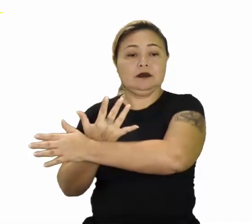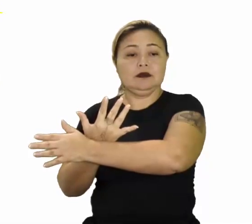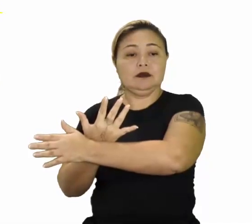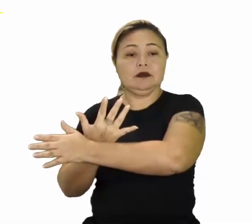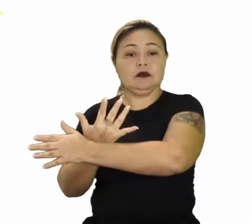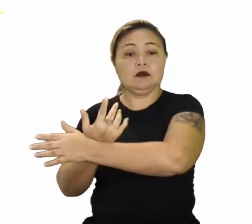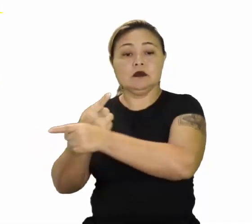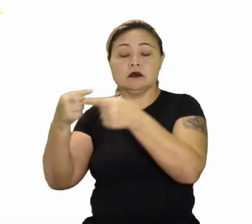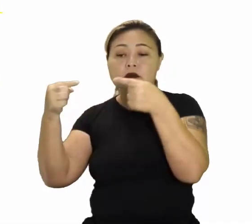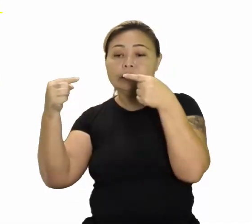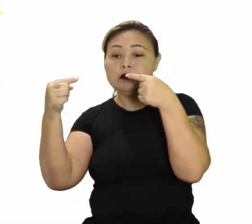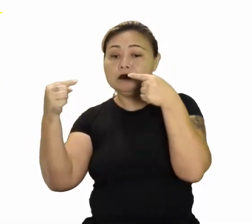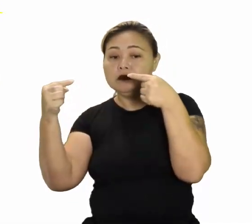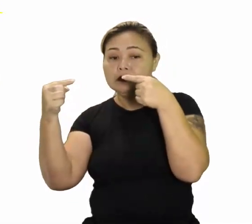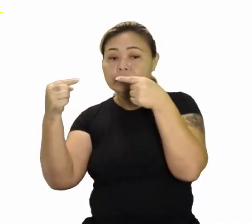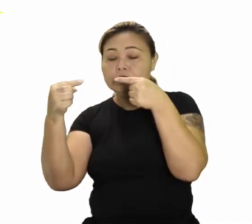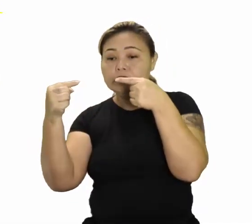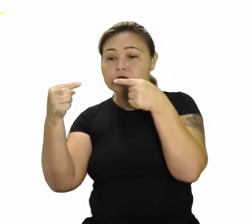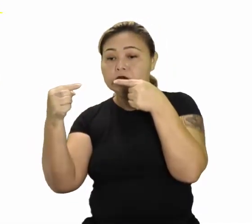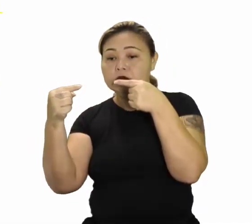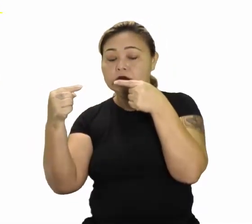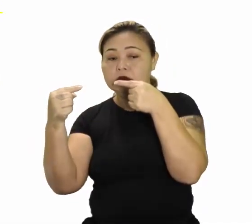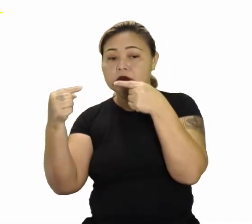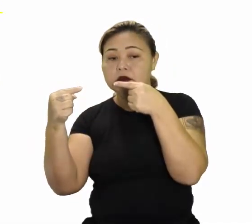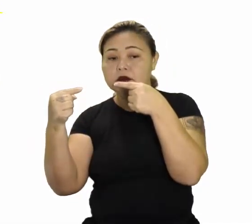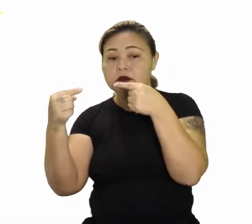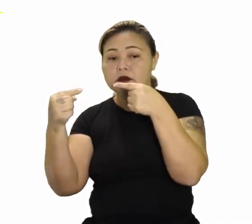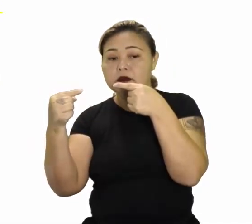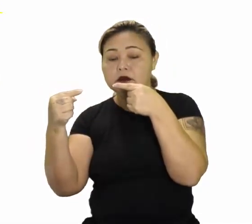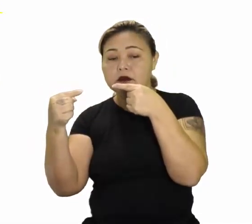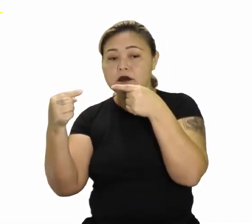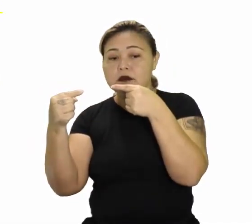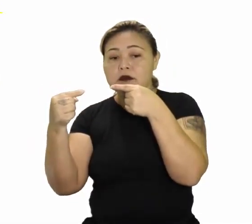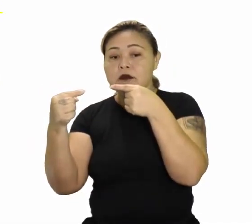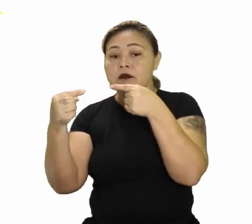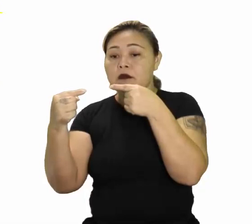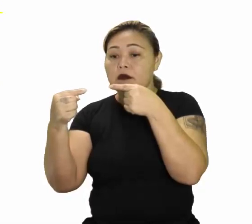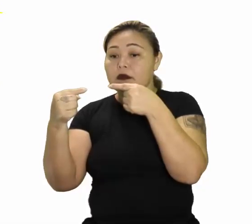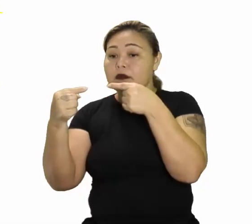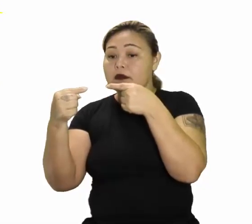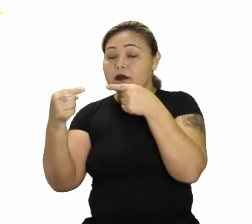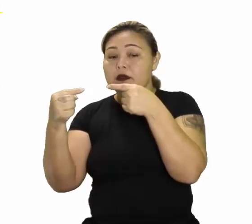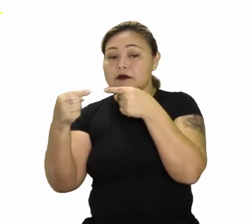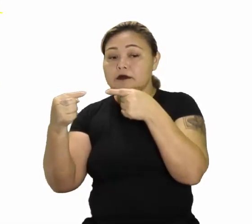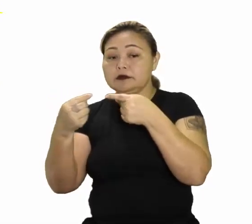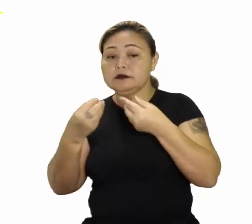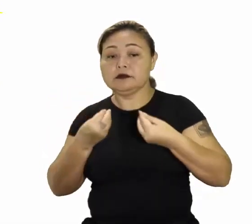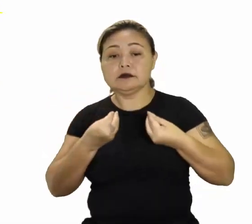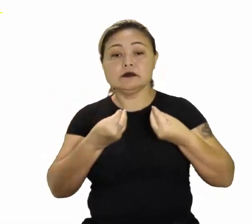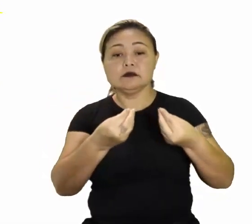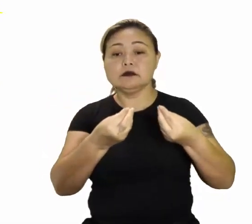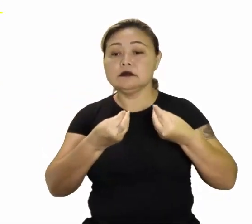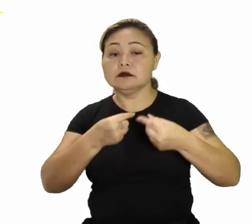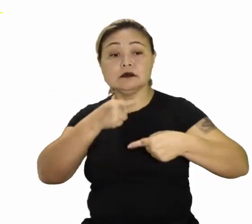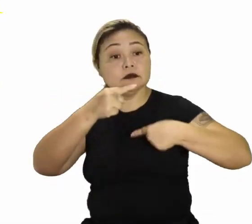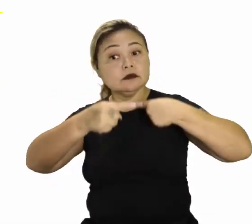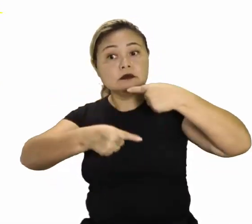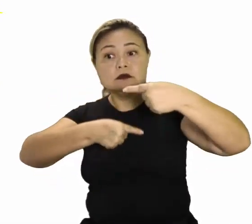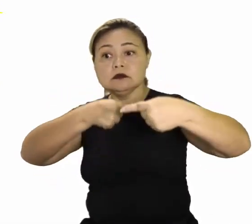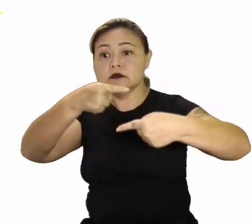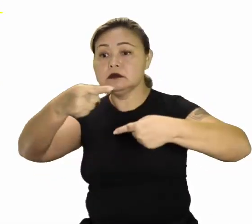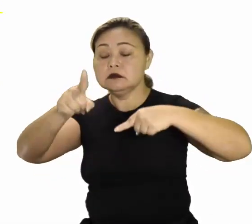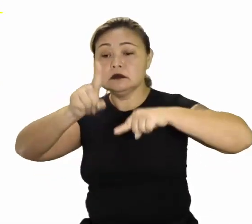De acordo... Aí a gente vem para cá, caneta. De acordo com a disposição e os